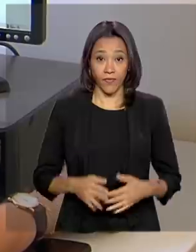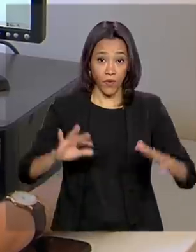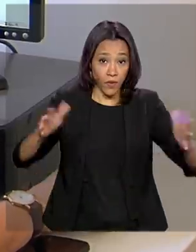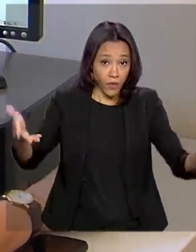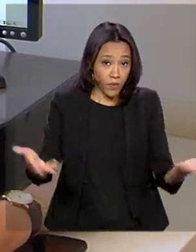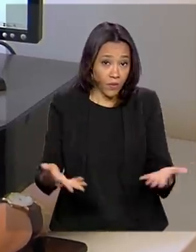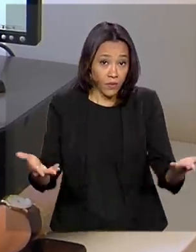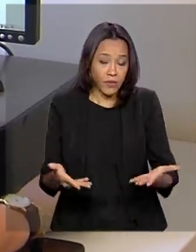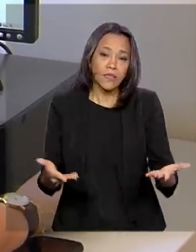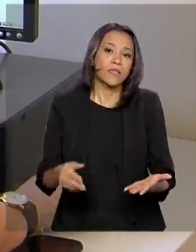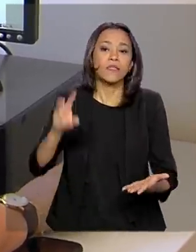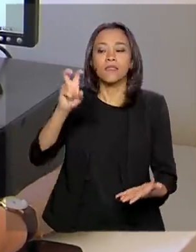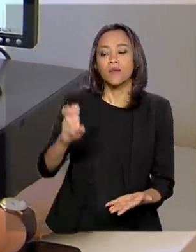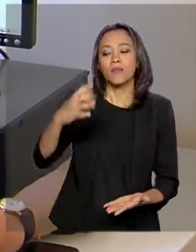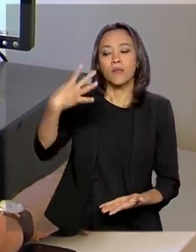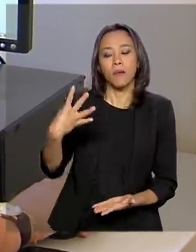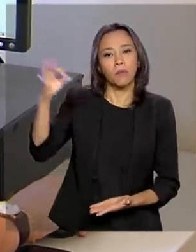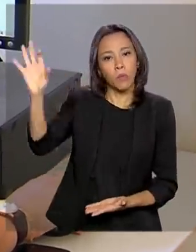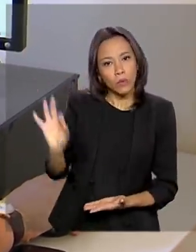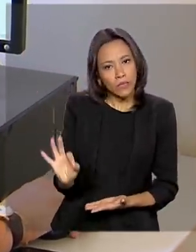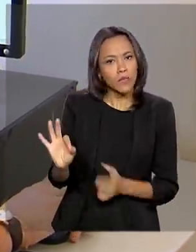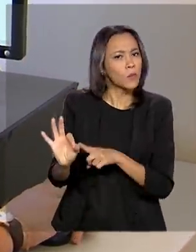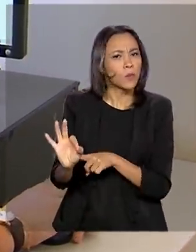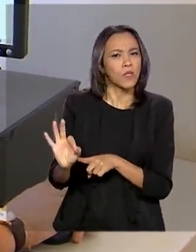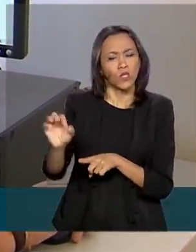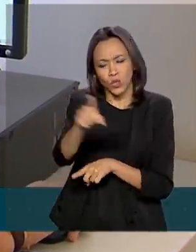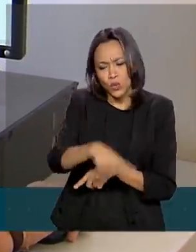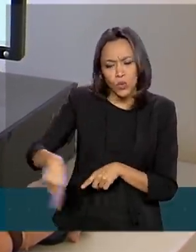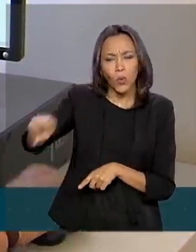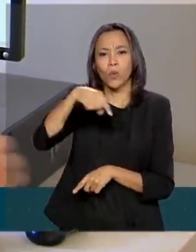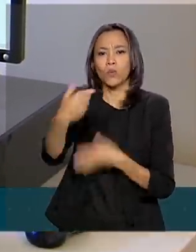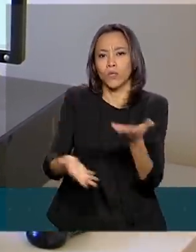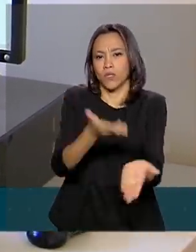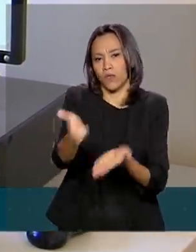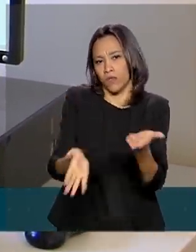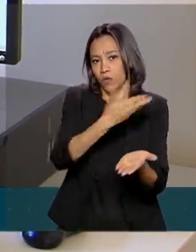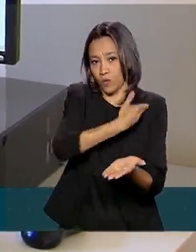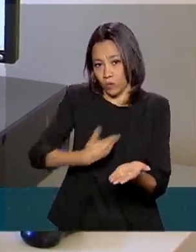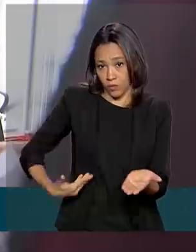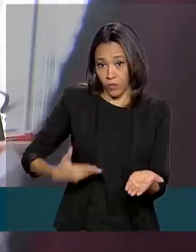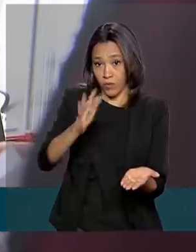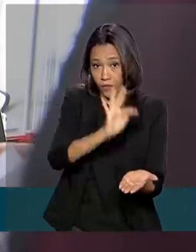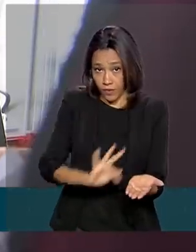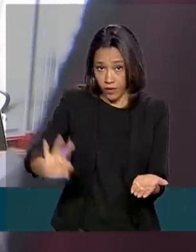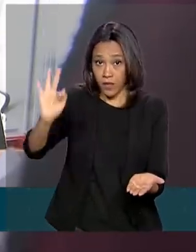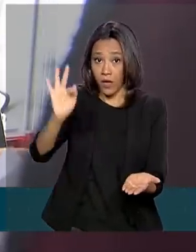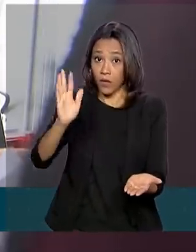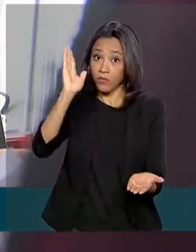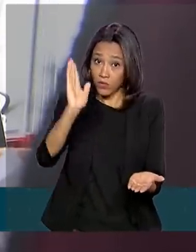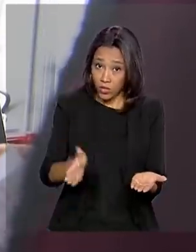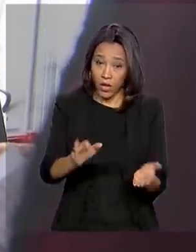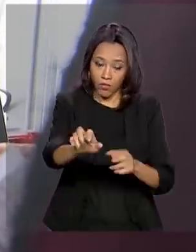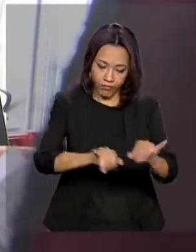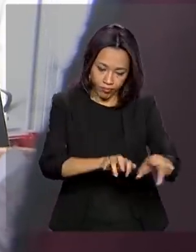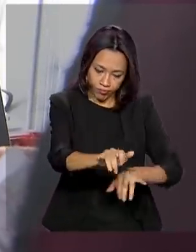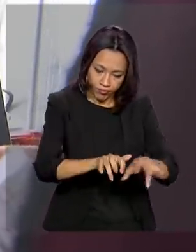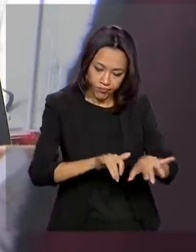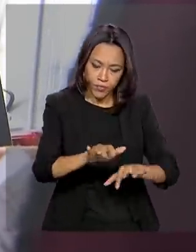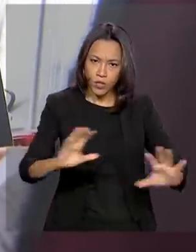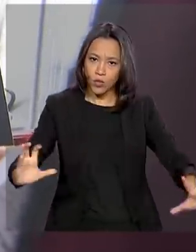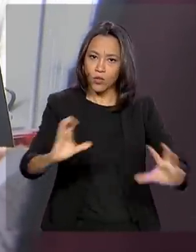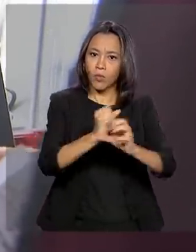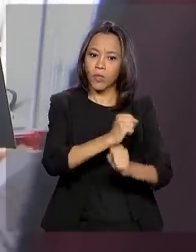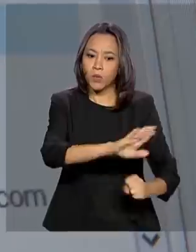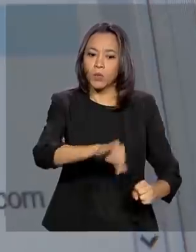Atualmente, 54% de todos os serviços públicos do governo federal estão em versão digital, um total